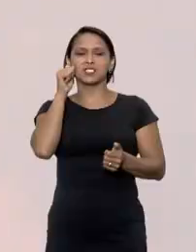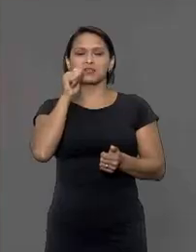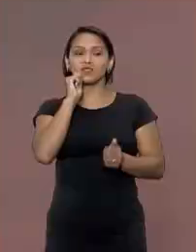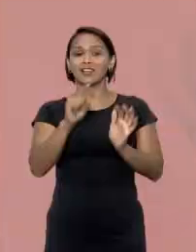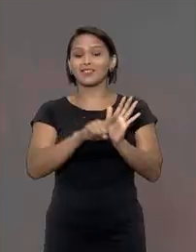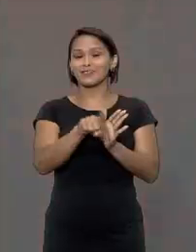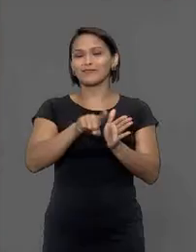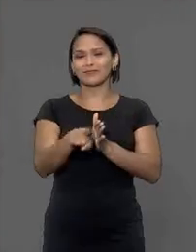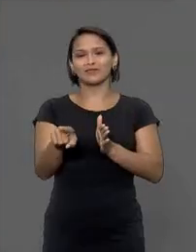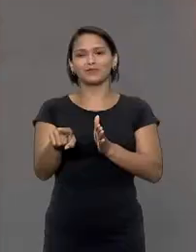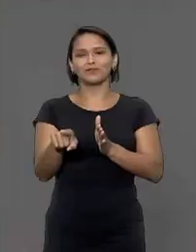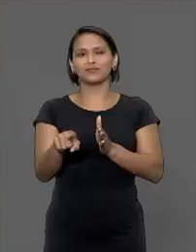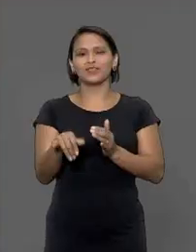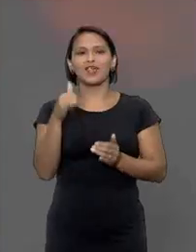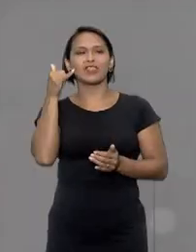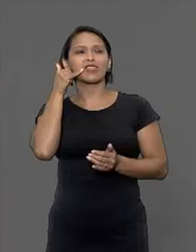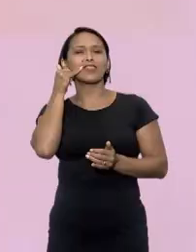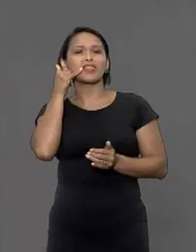denunciam por vergonha